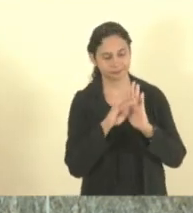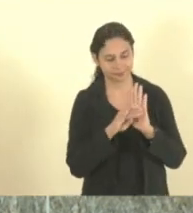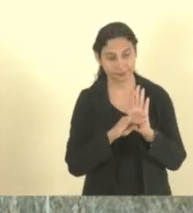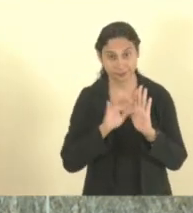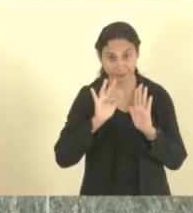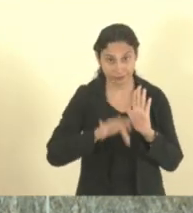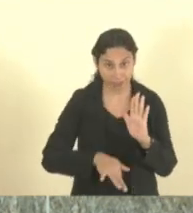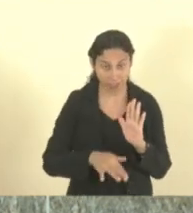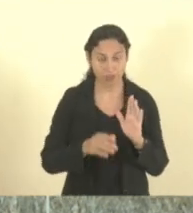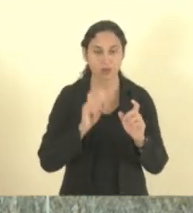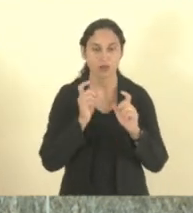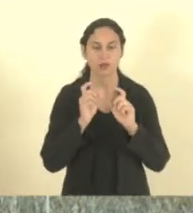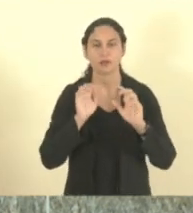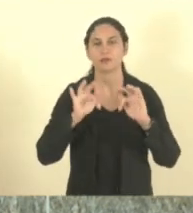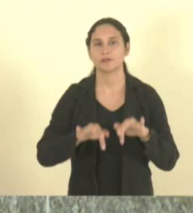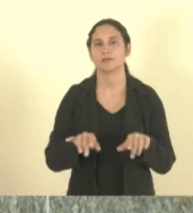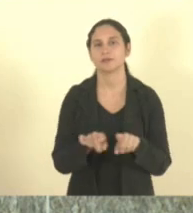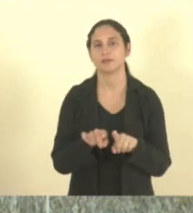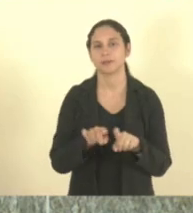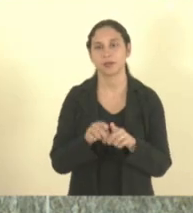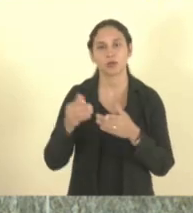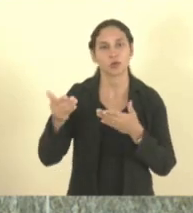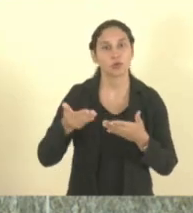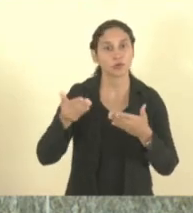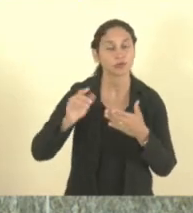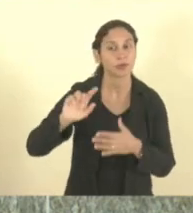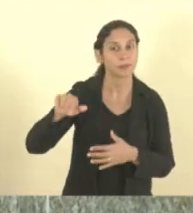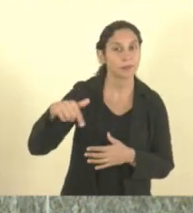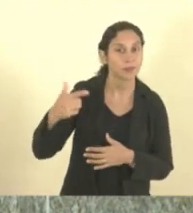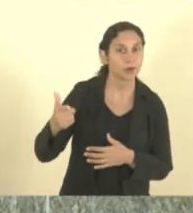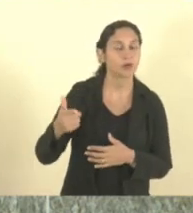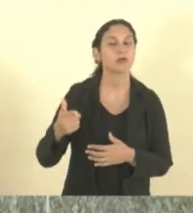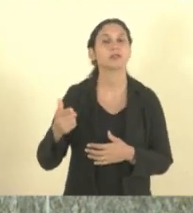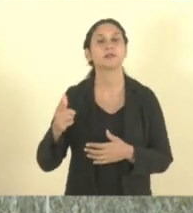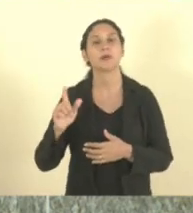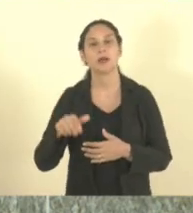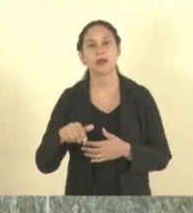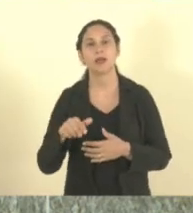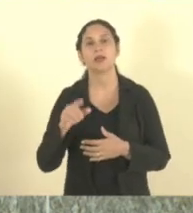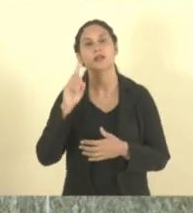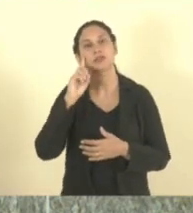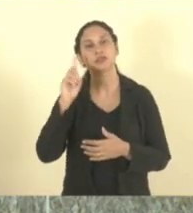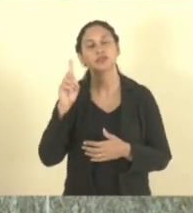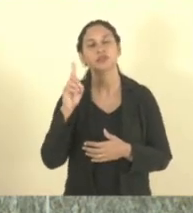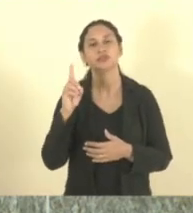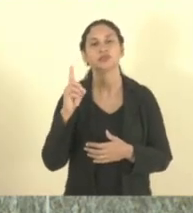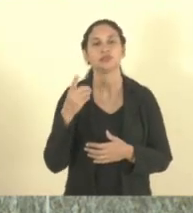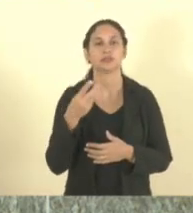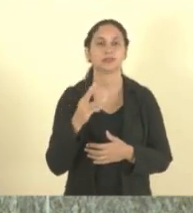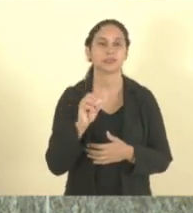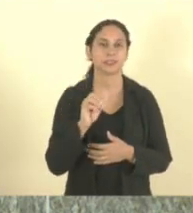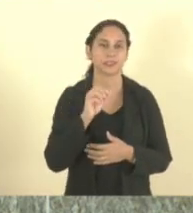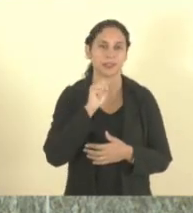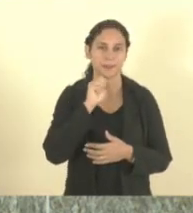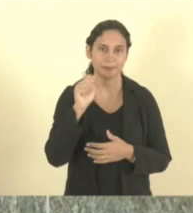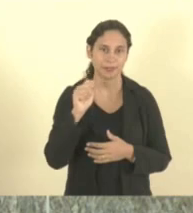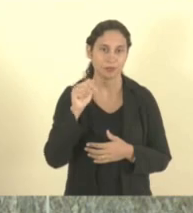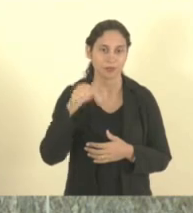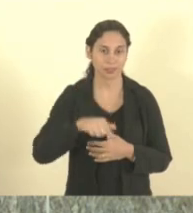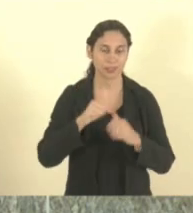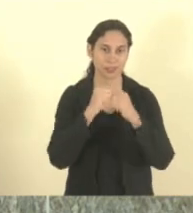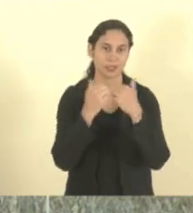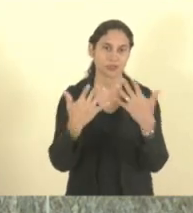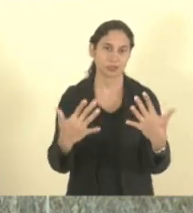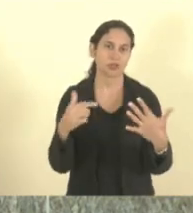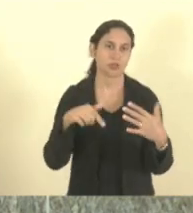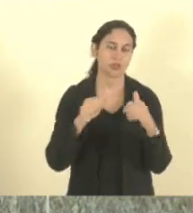tratar, declaro encerrado os trabalhos dessa comissão, convocando os pares para a próxima que será ordinária e híbrida no dia 30 de abril às 13h30 no plenário de Seu